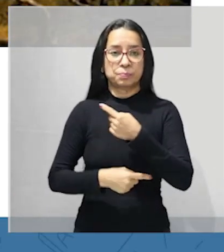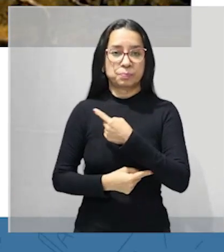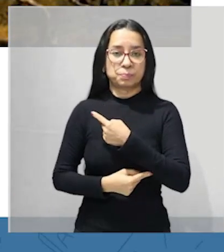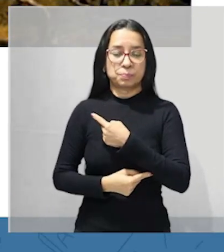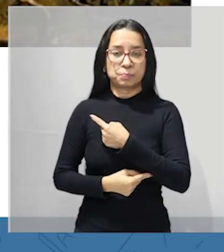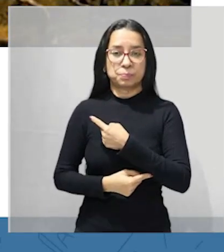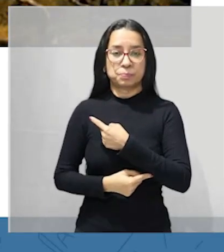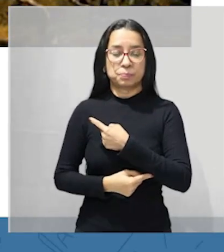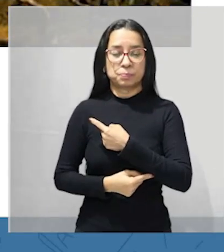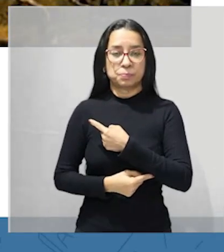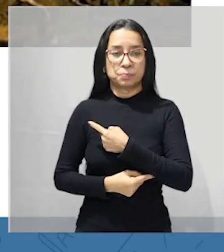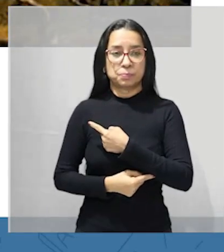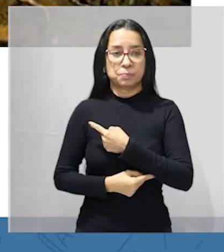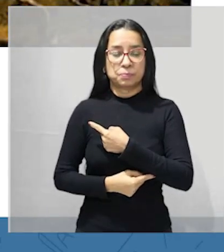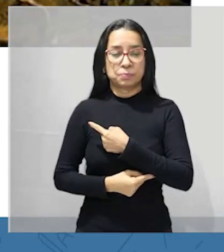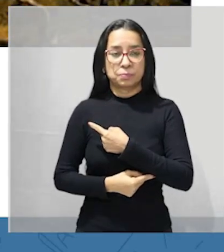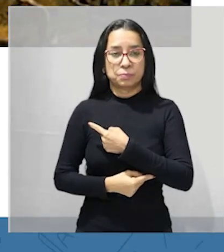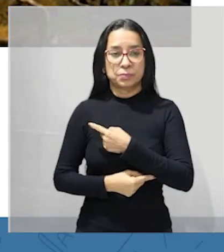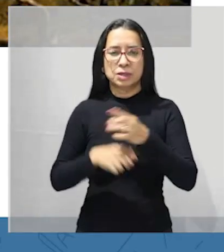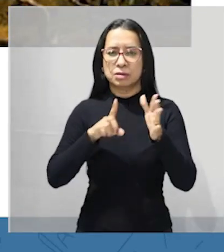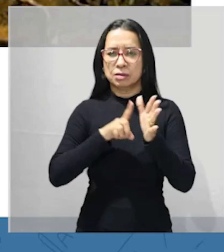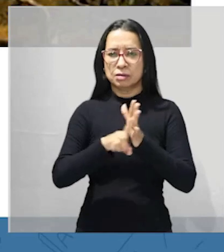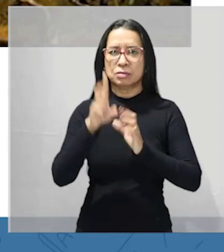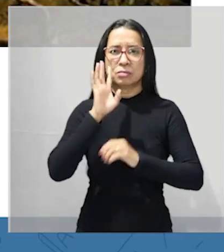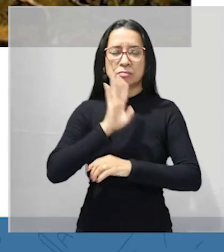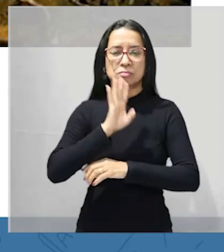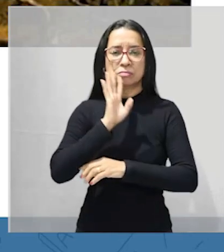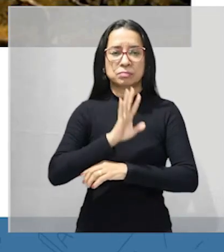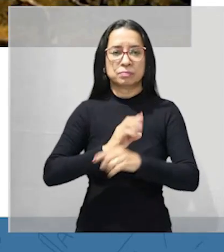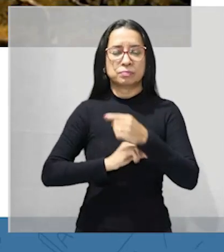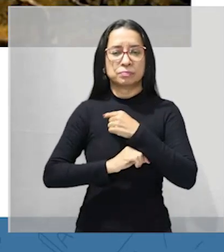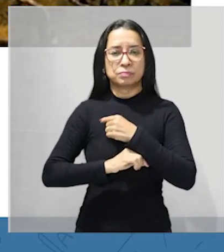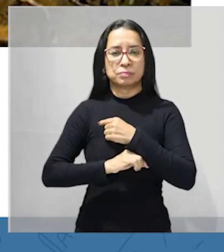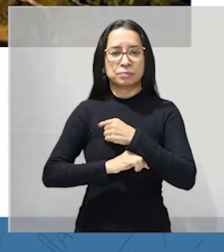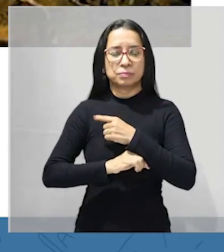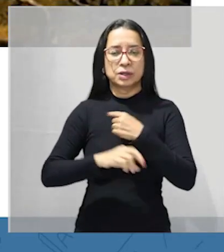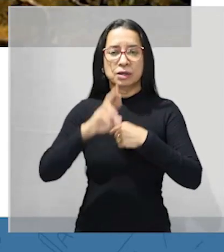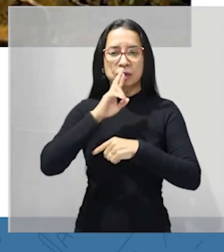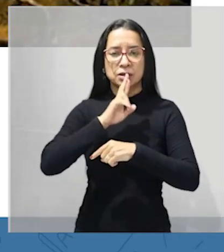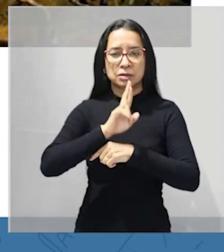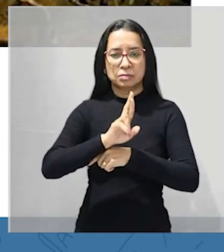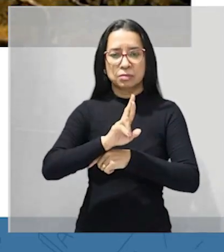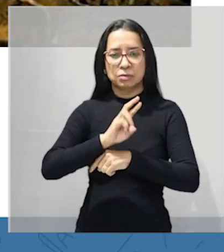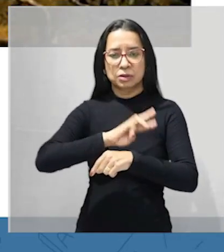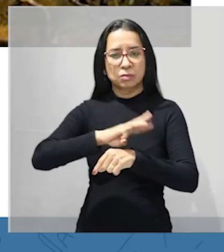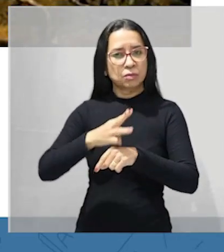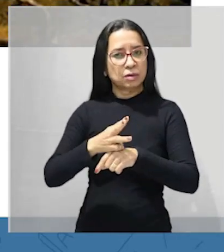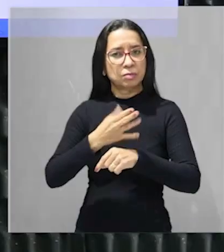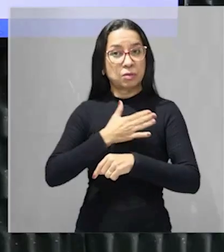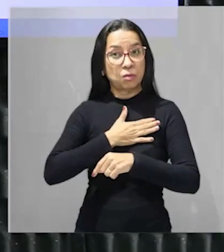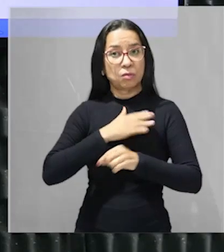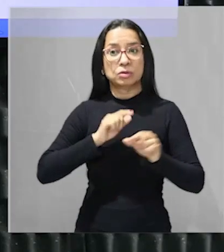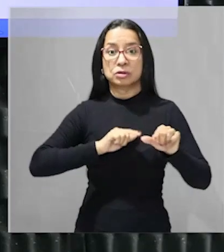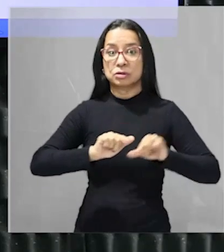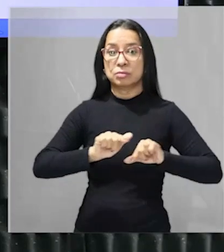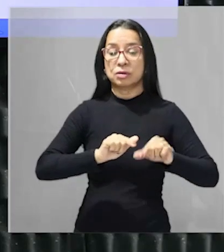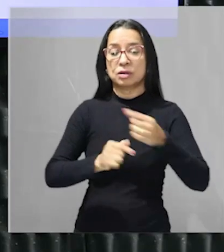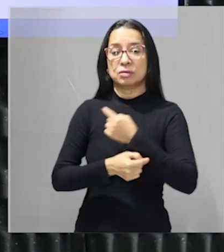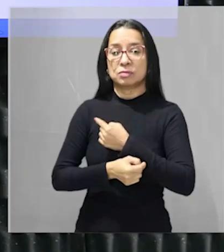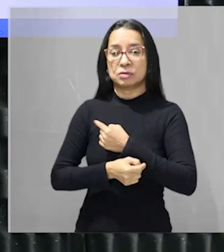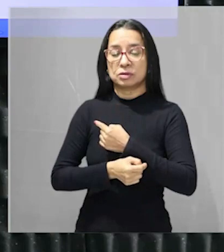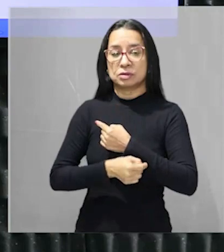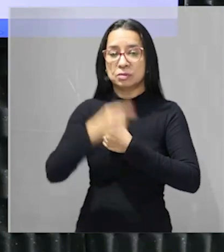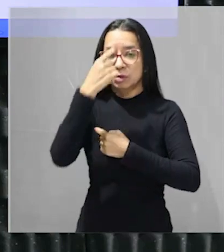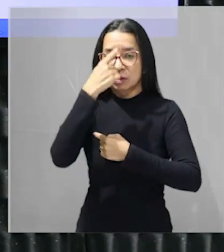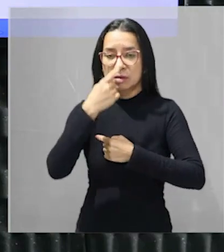opa olha que questão legal as alternativas a UEMA gosta muito de trabalhar de com isso ele coloca as alternativas como